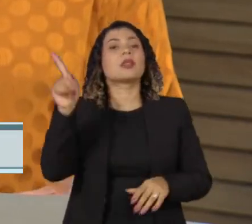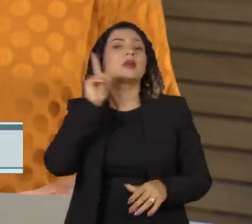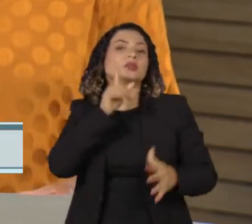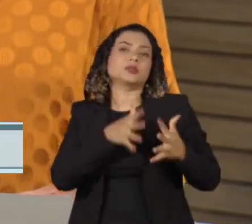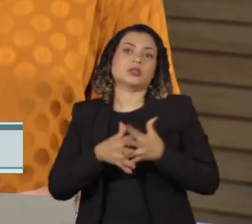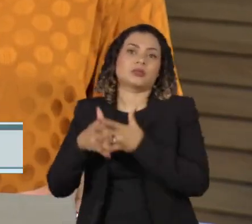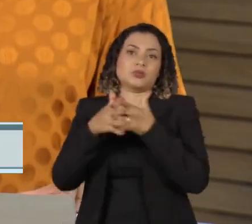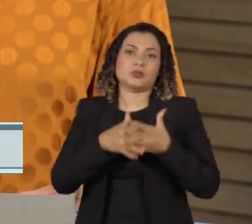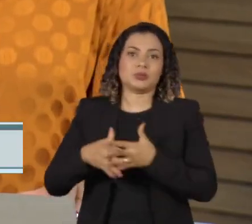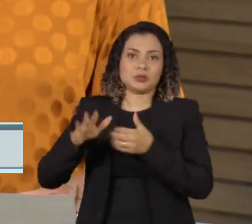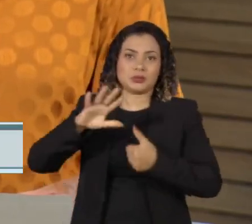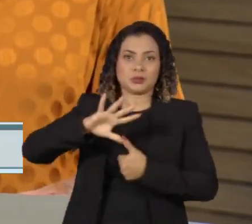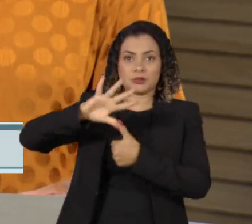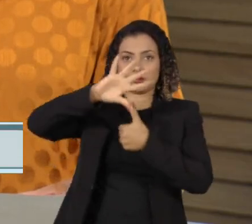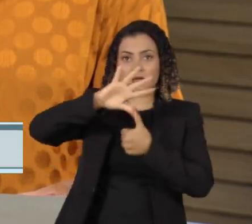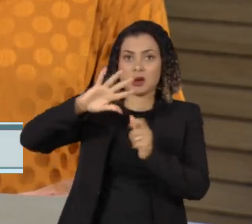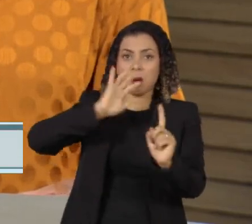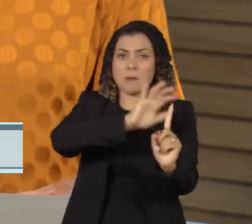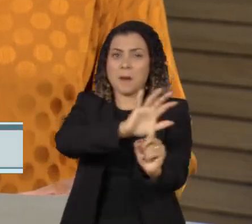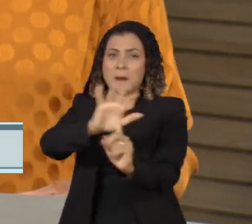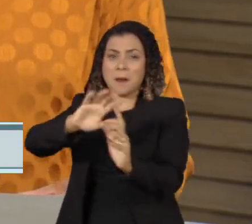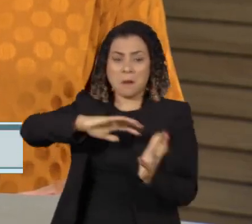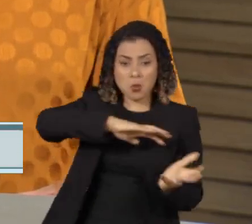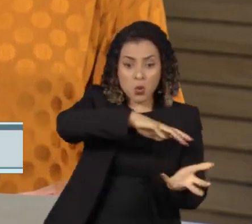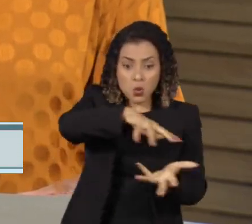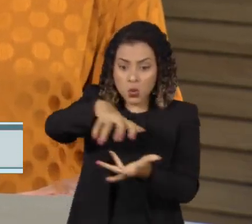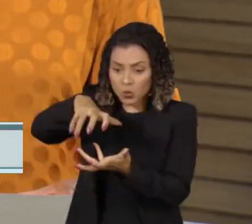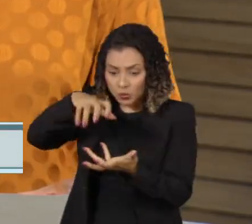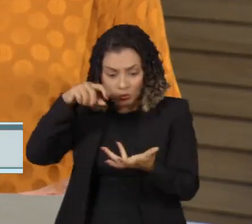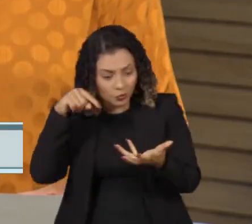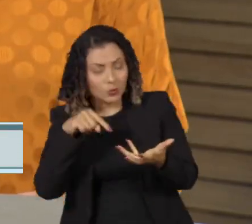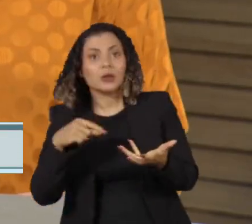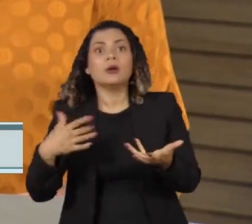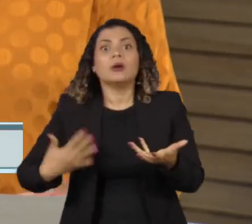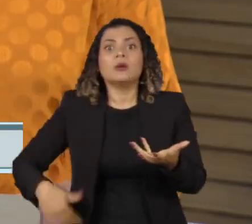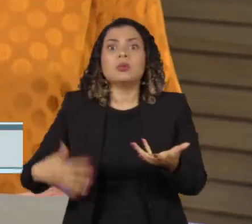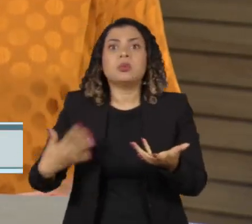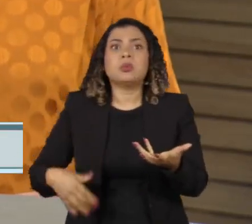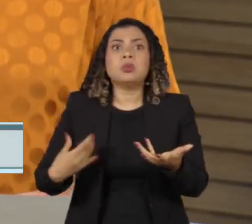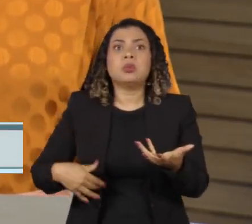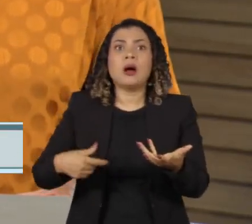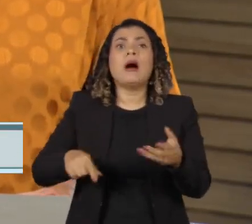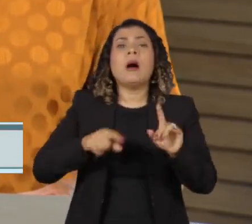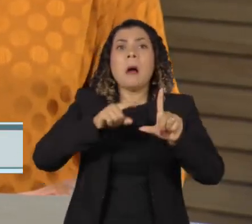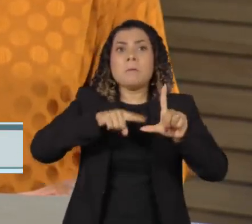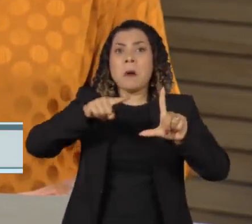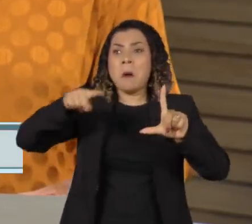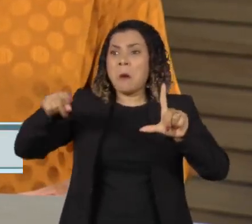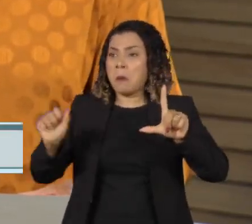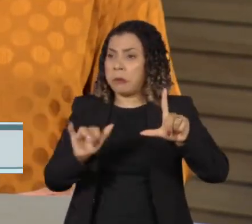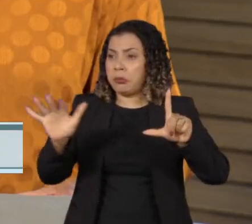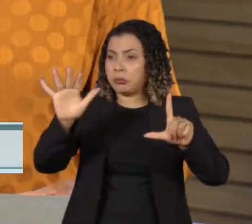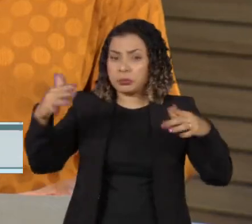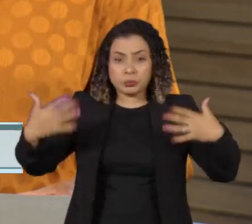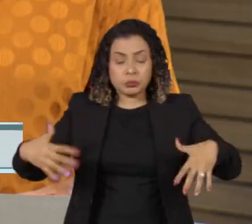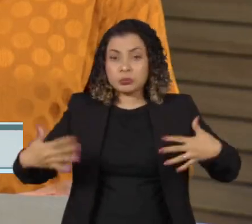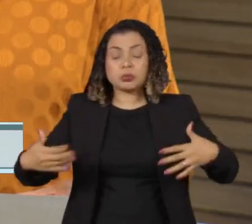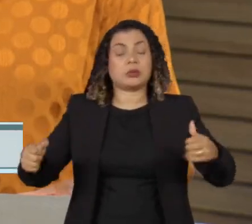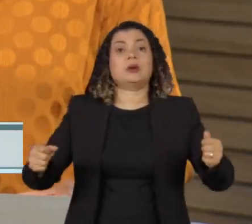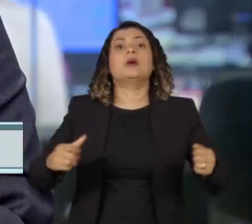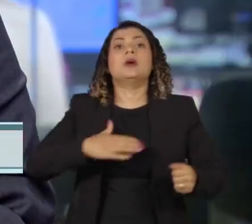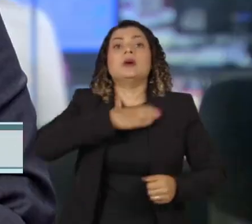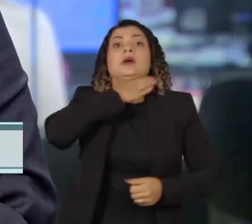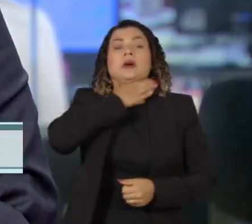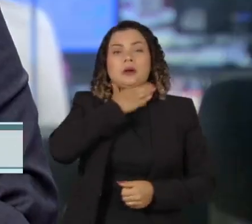Unidos provocar um efeito dominó mundial está derrubando bolsas de valores e levando os americanos para a porta dos